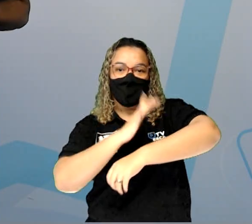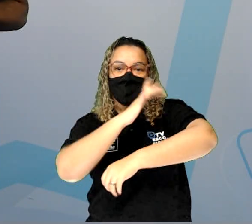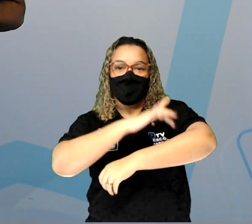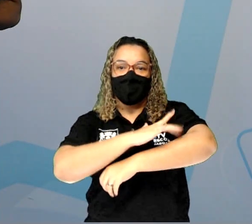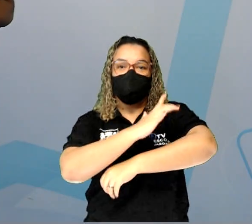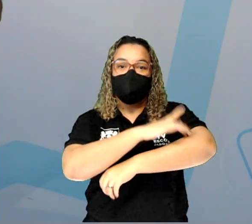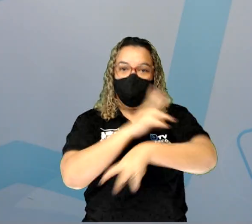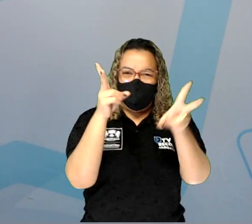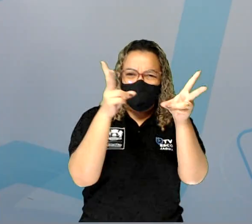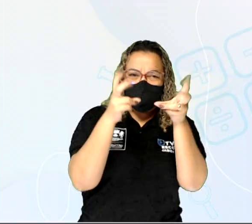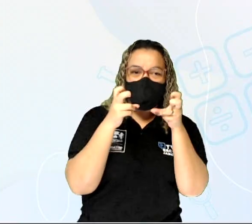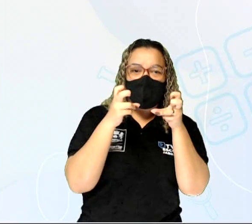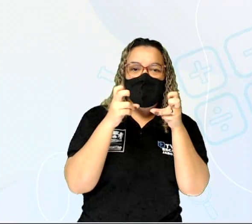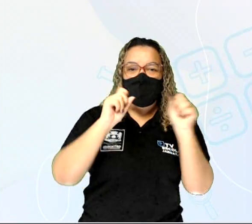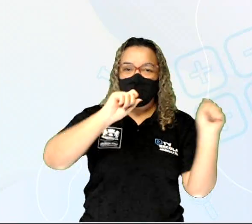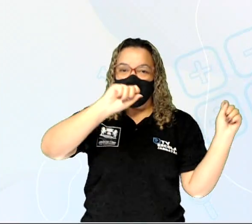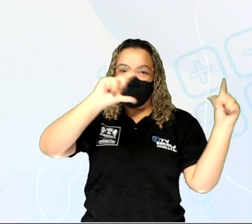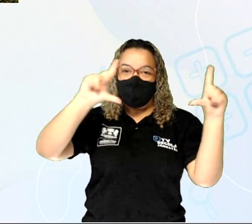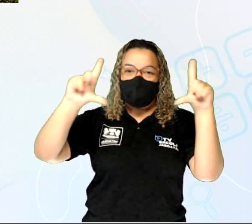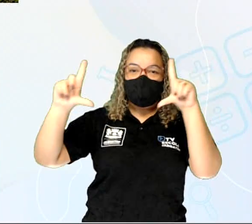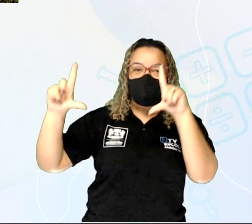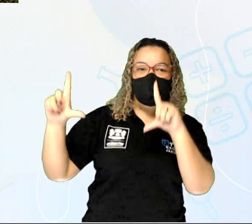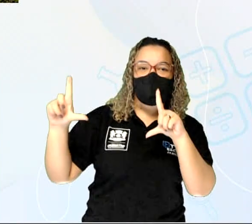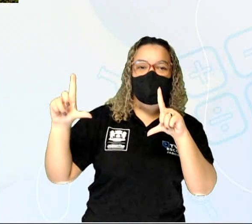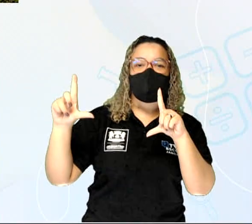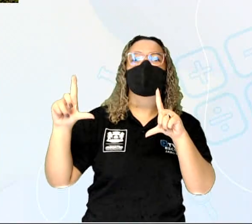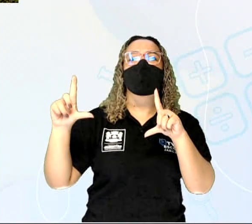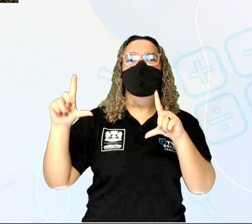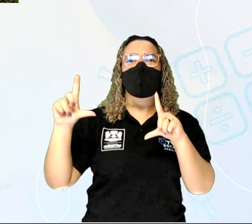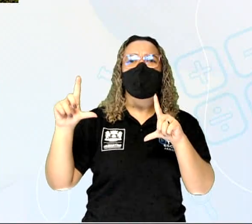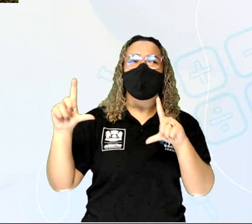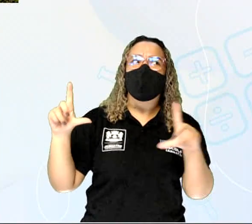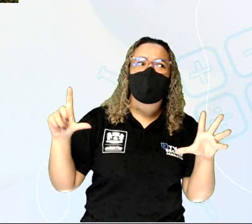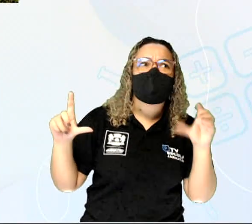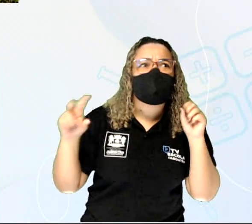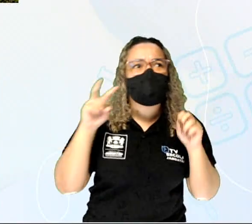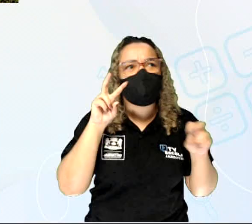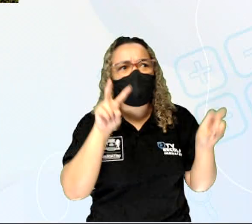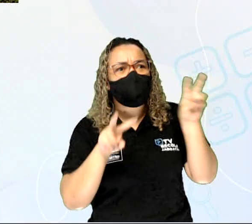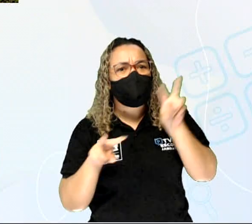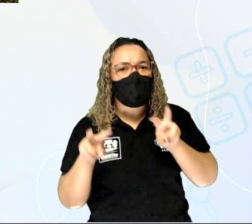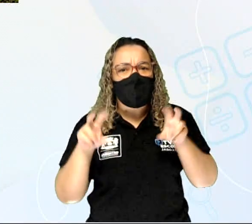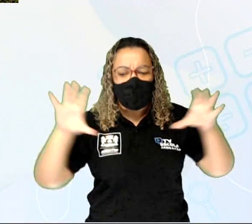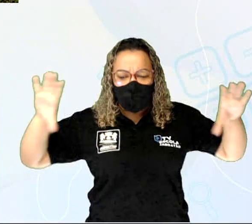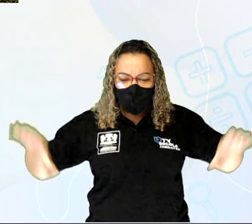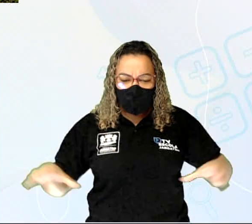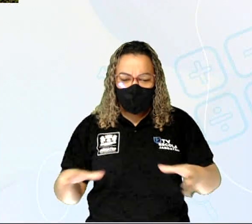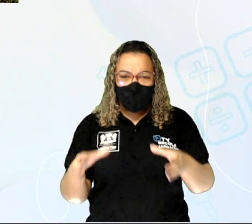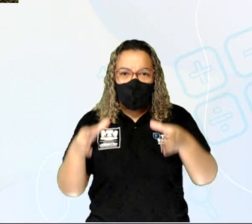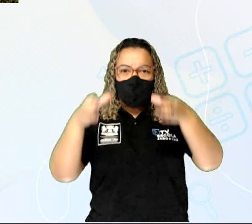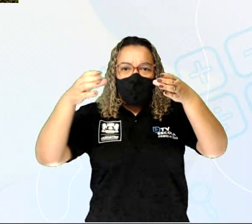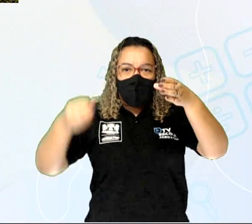observa aí na tua tela que quando você ouve falar de vulcanismo,